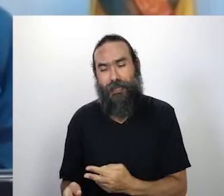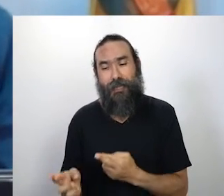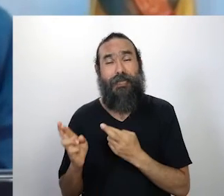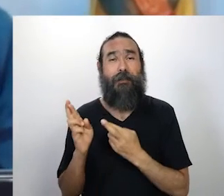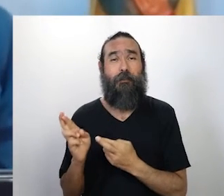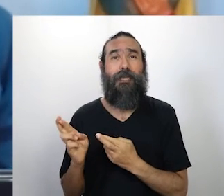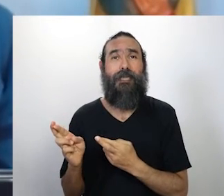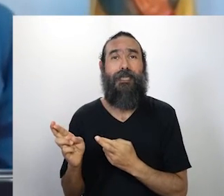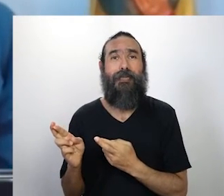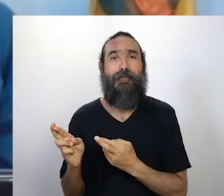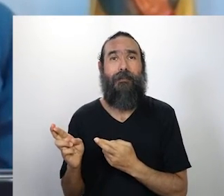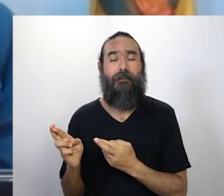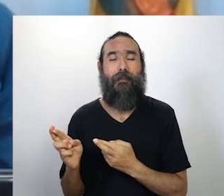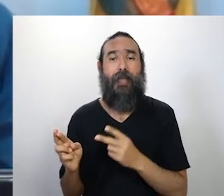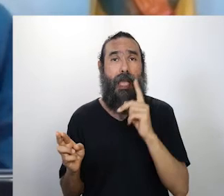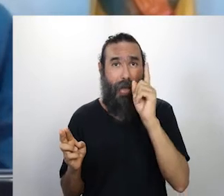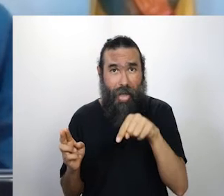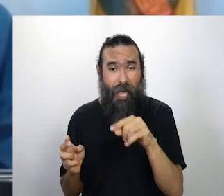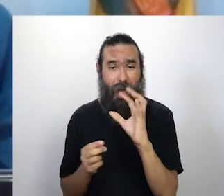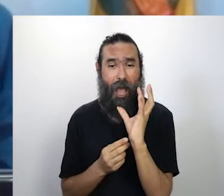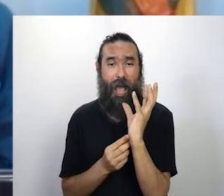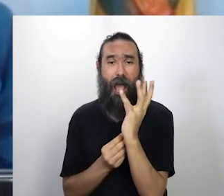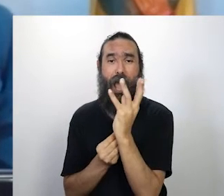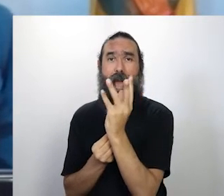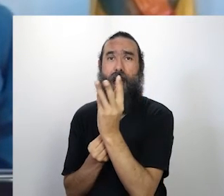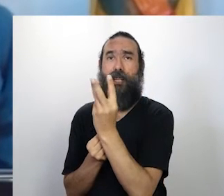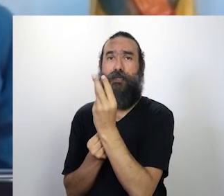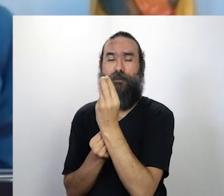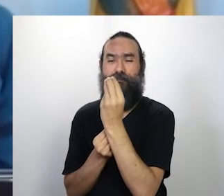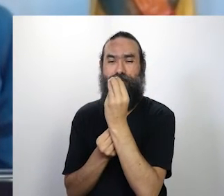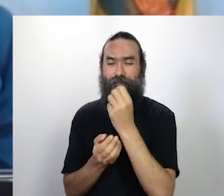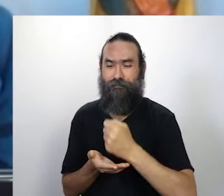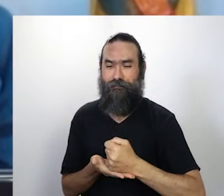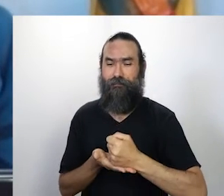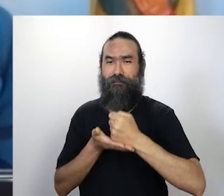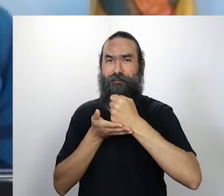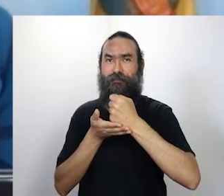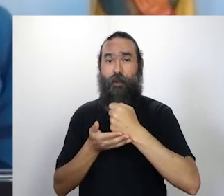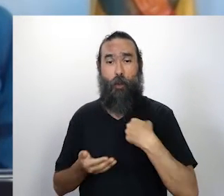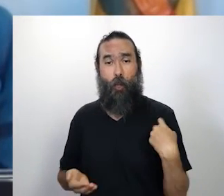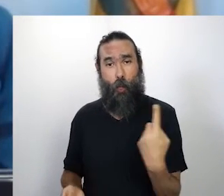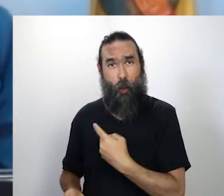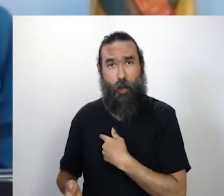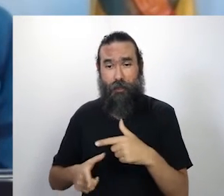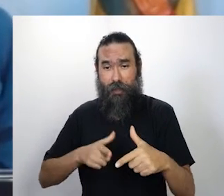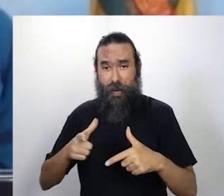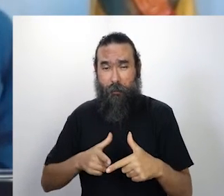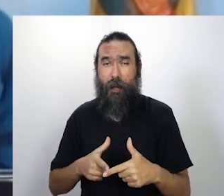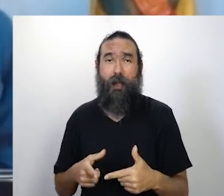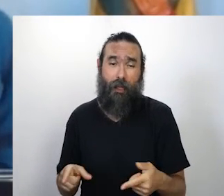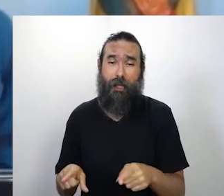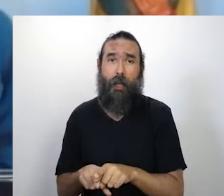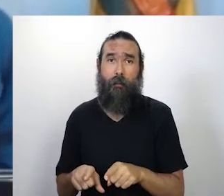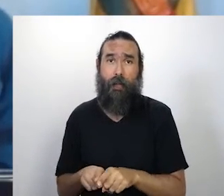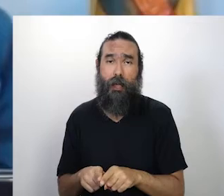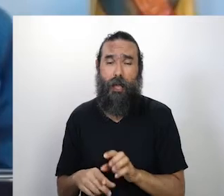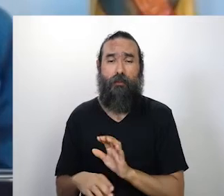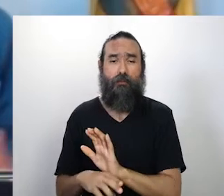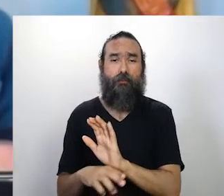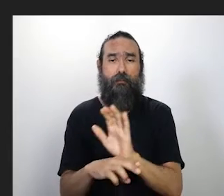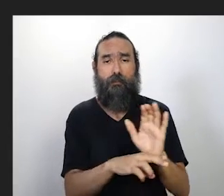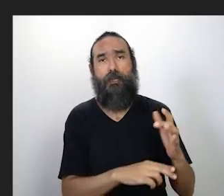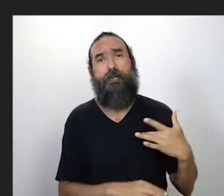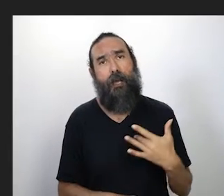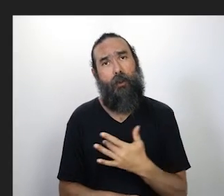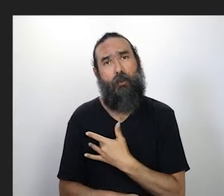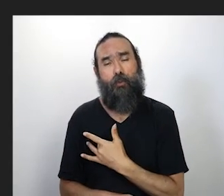eu acho que é isso, é isso que a arte devolve para a gente, a gente, o nosso trabalho é um trabalho de saúde também, não é só